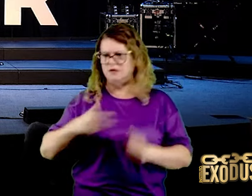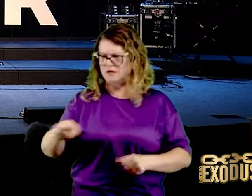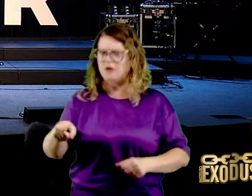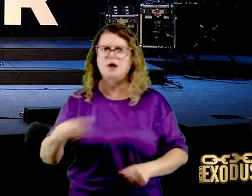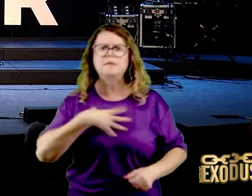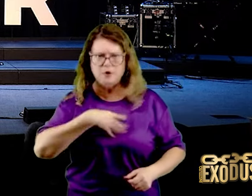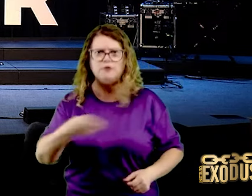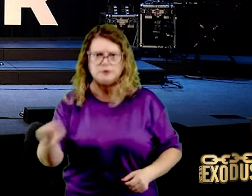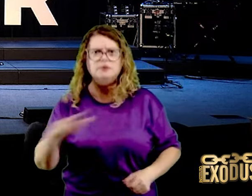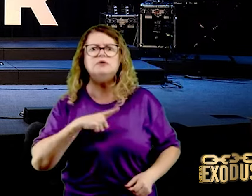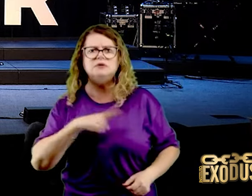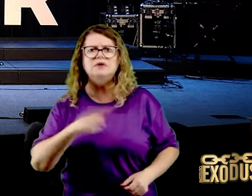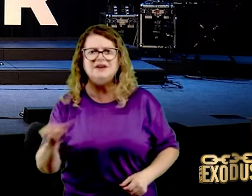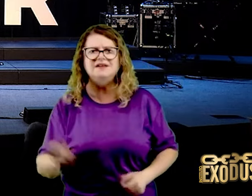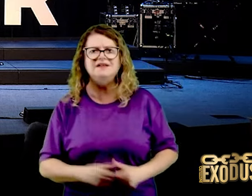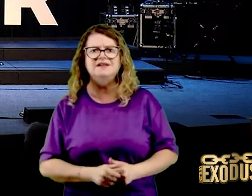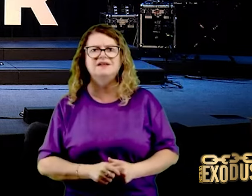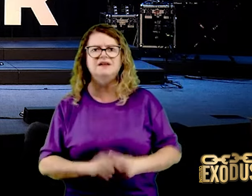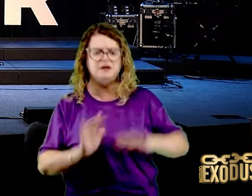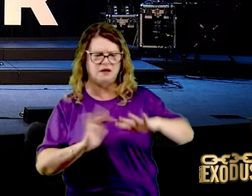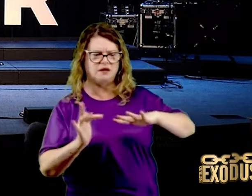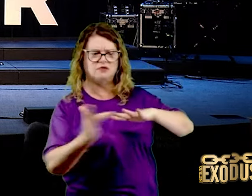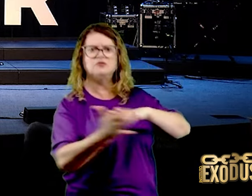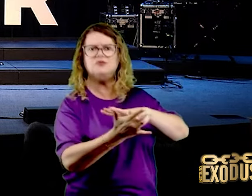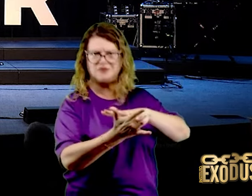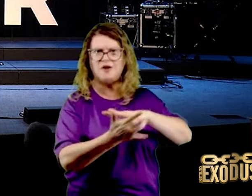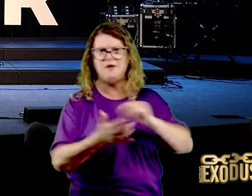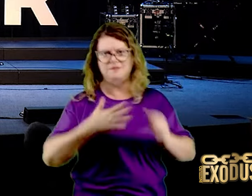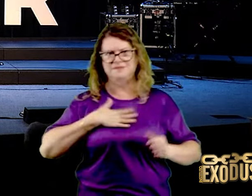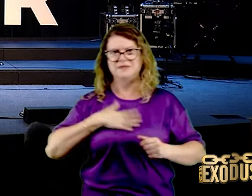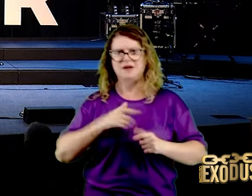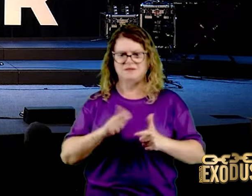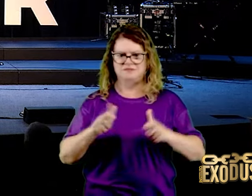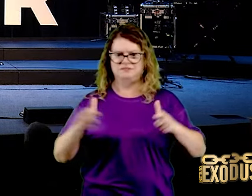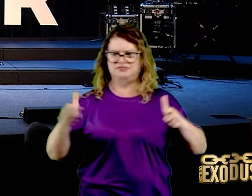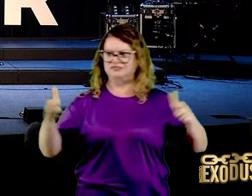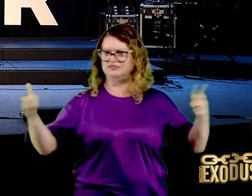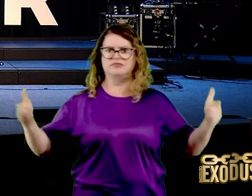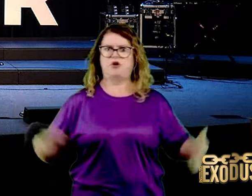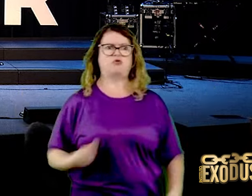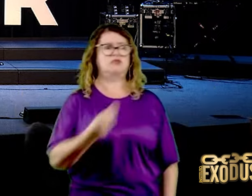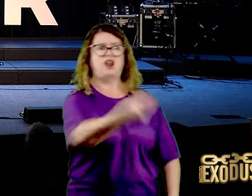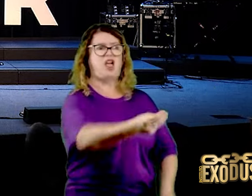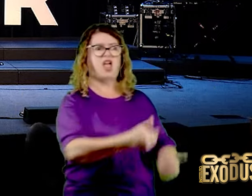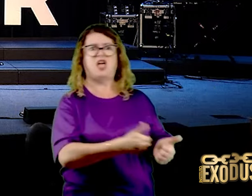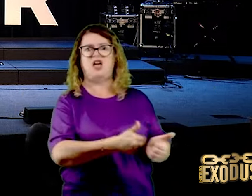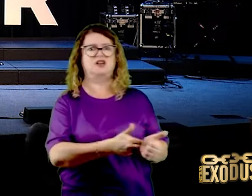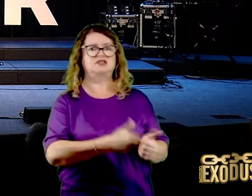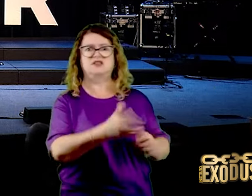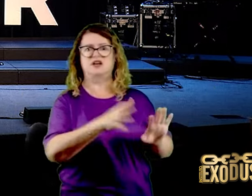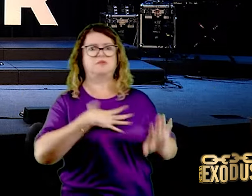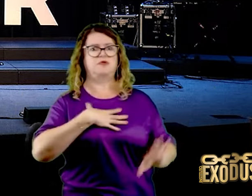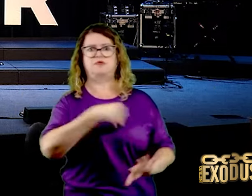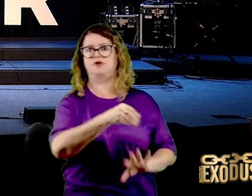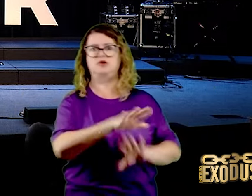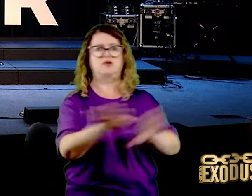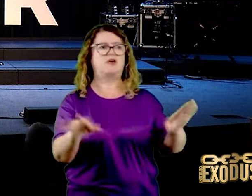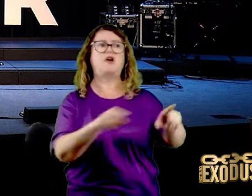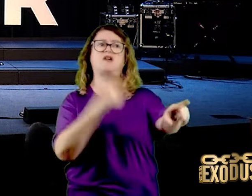Eu agora, a rede social da gente, cresceu tanto que eu não consigo lidar. Peguei minha senha, entreguei, resolve aí para mim.